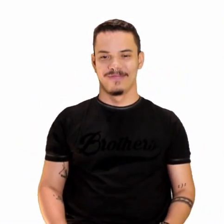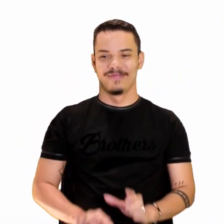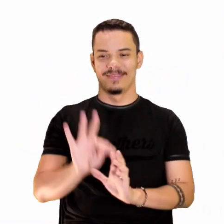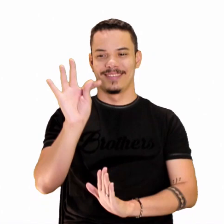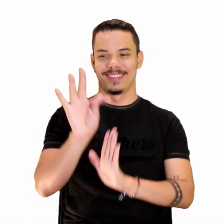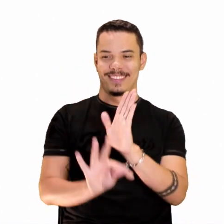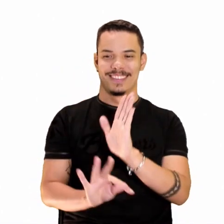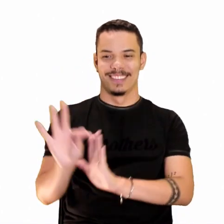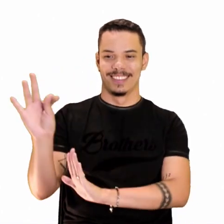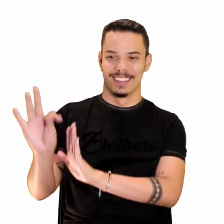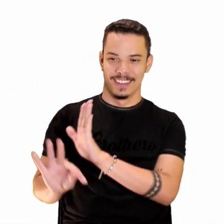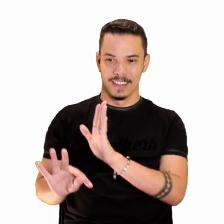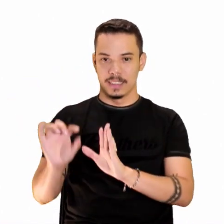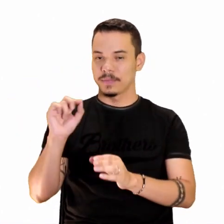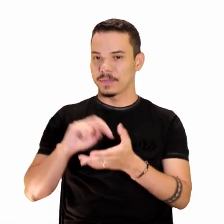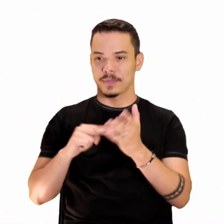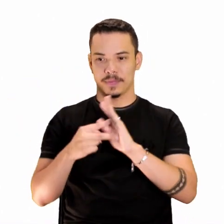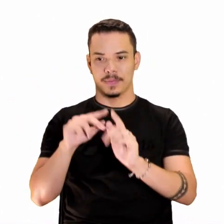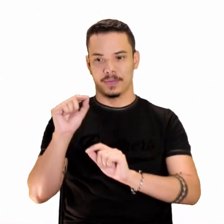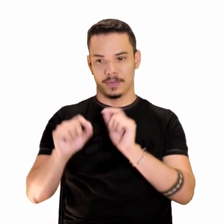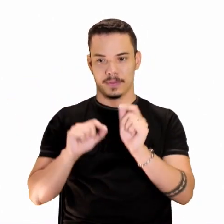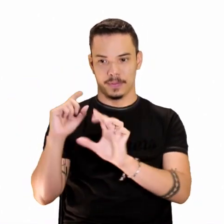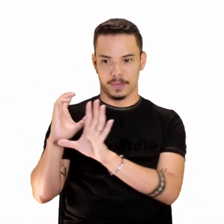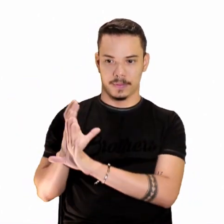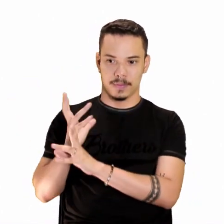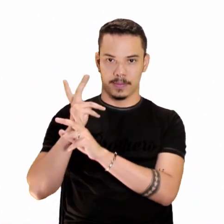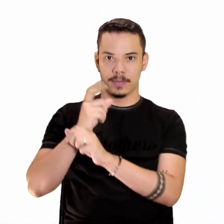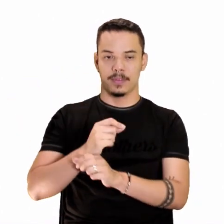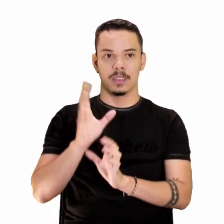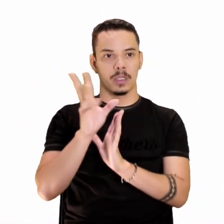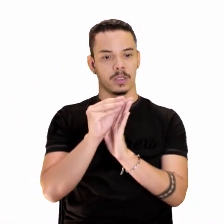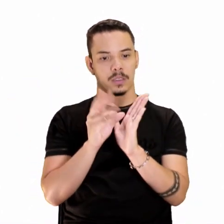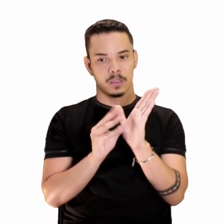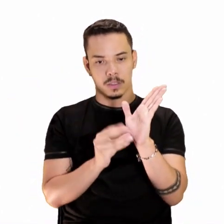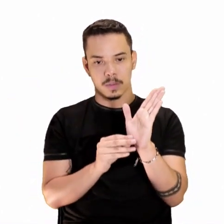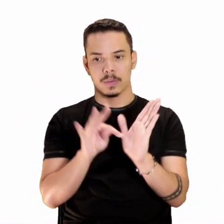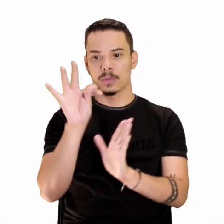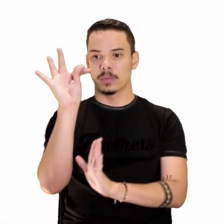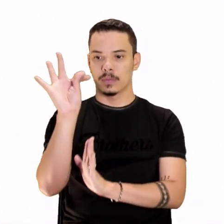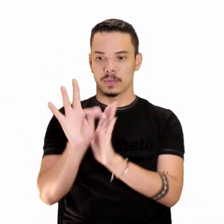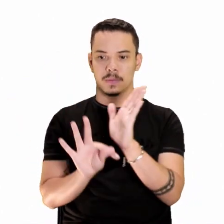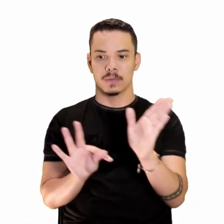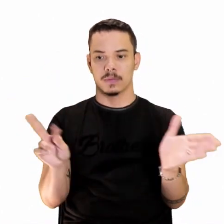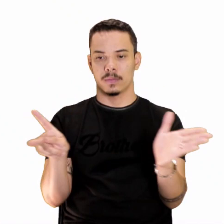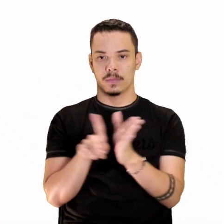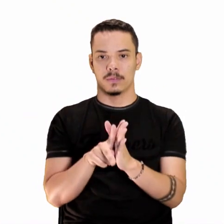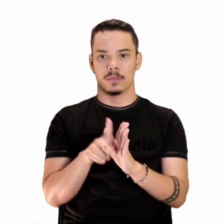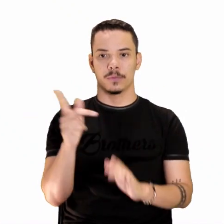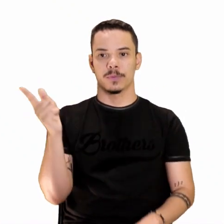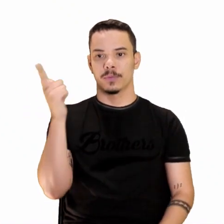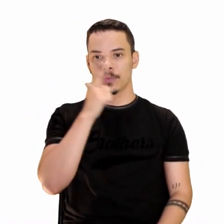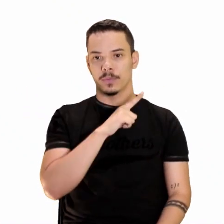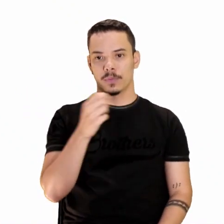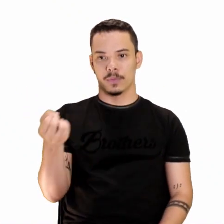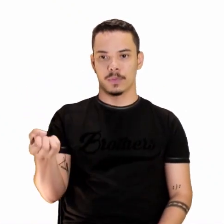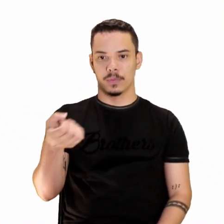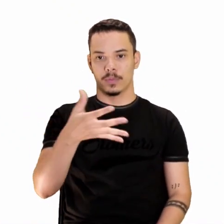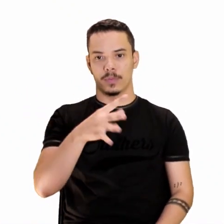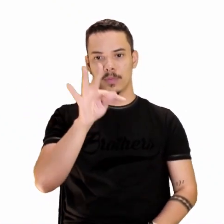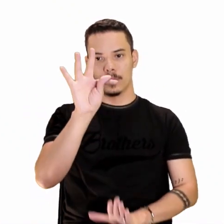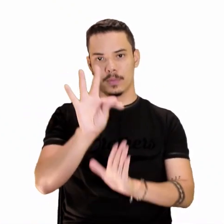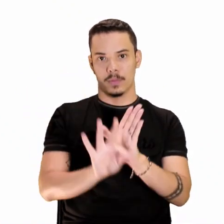Intertextualidade é o fenômeno de referenciar conteúdos e formas de texto para produzir um novo texto.